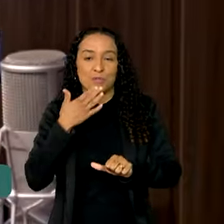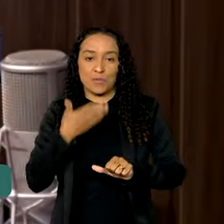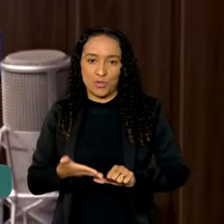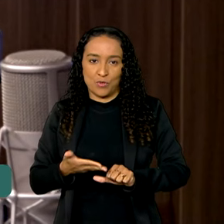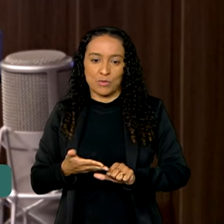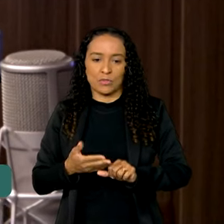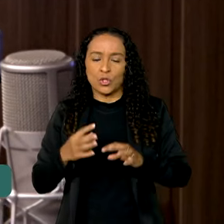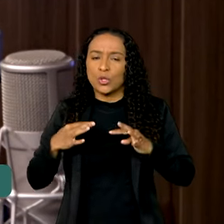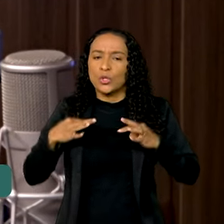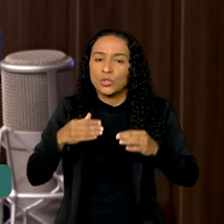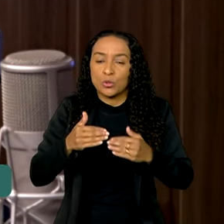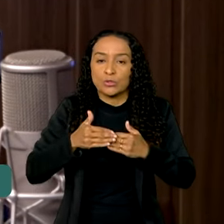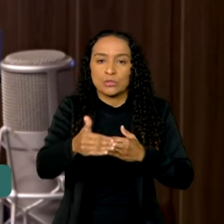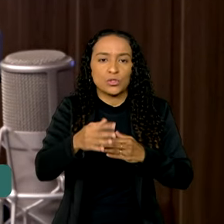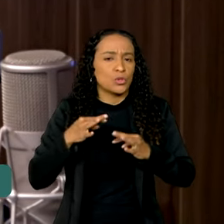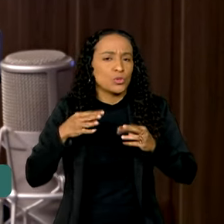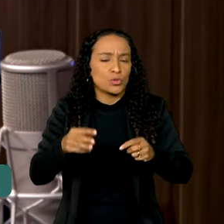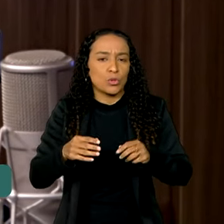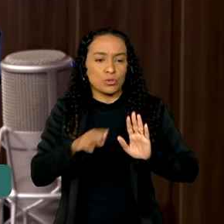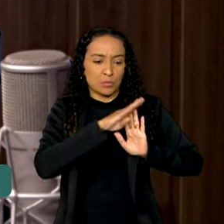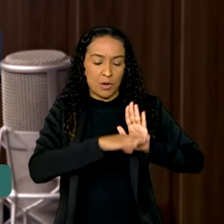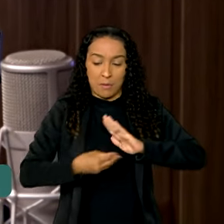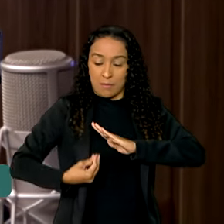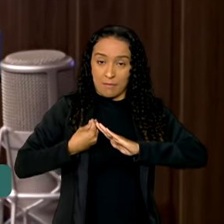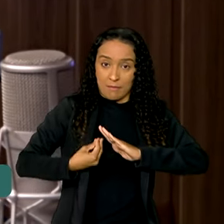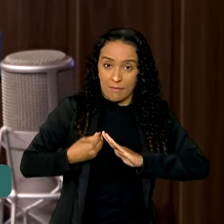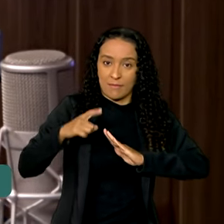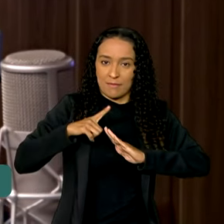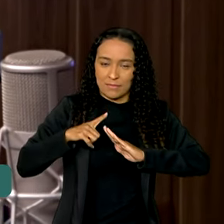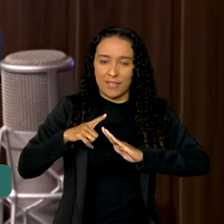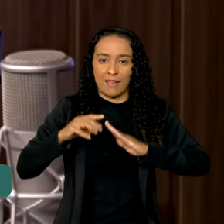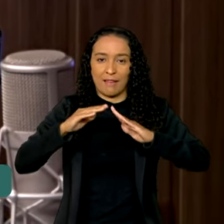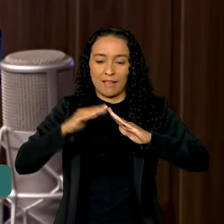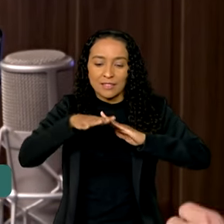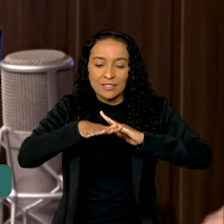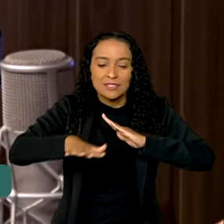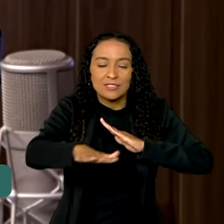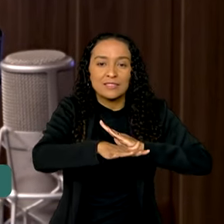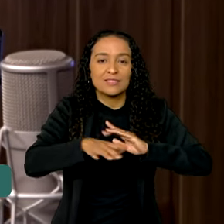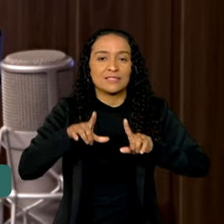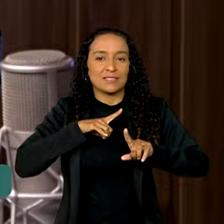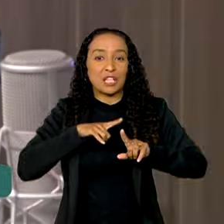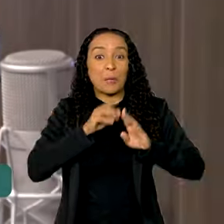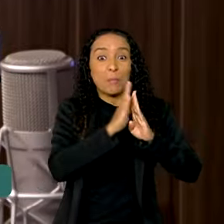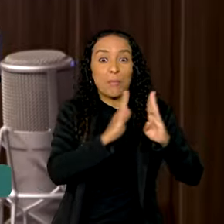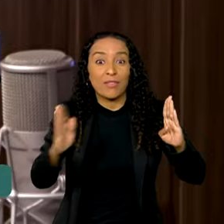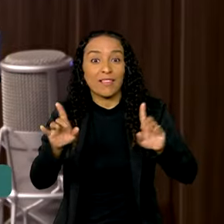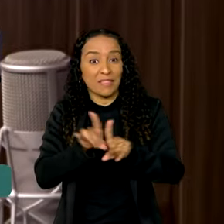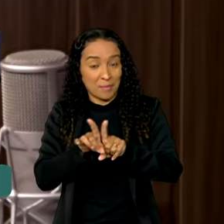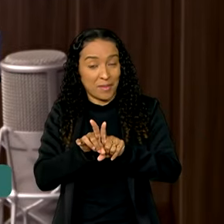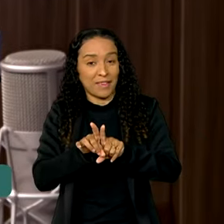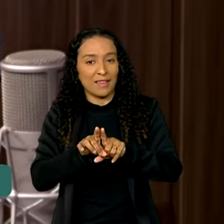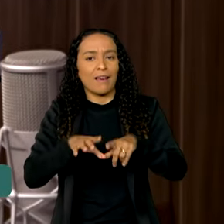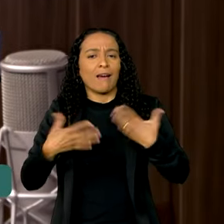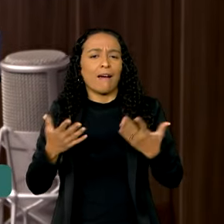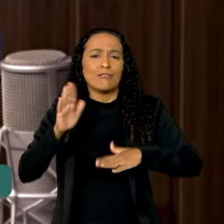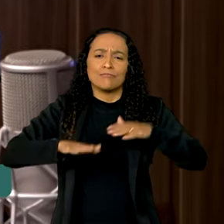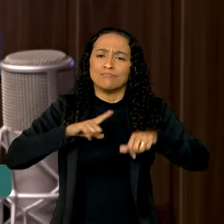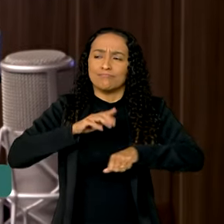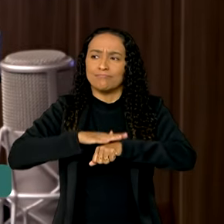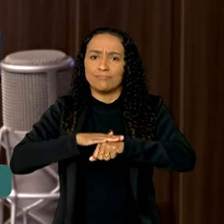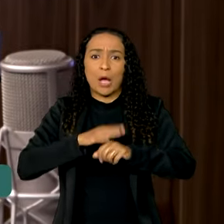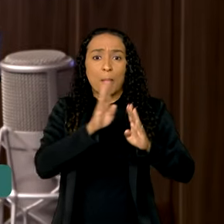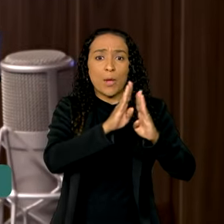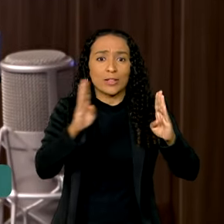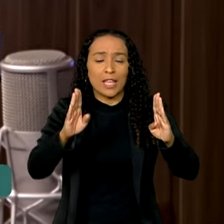pediu. Todos, a partir de agora, todas as Minha Casa, Minha Vida, terão também uma biblioteca. Vai ter situações em que a